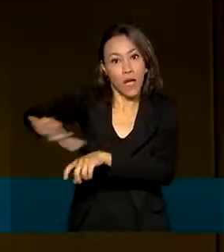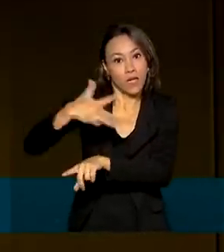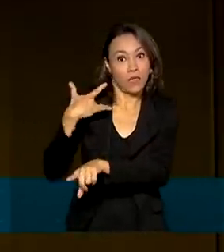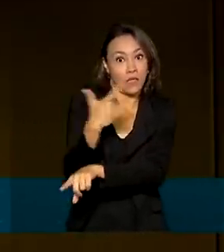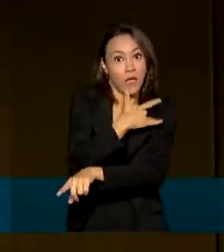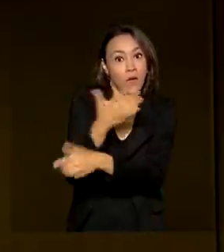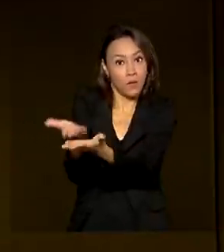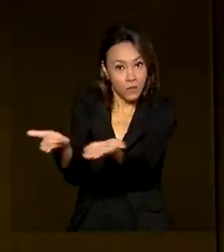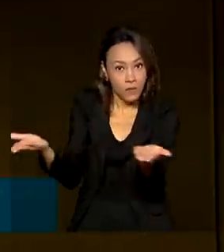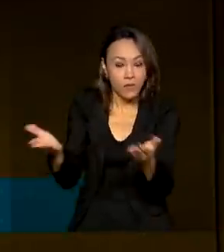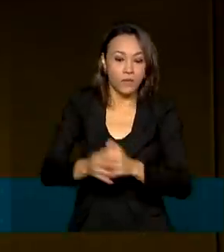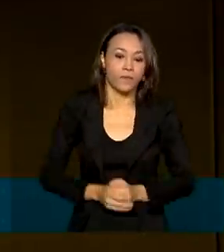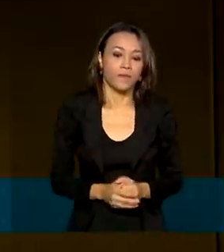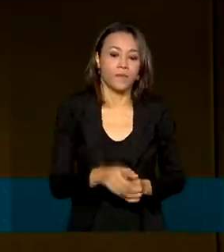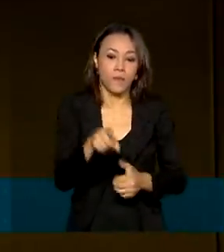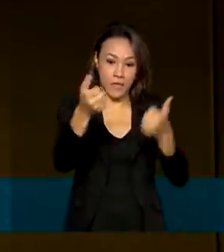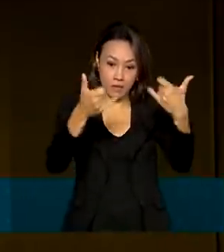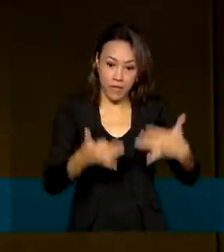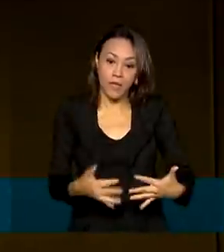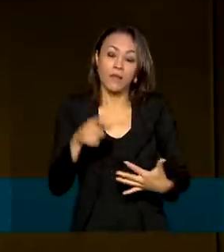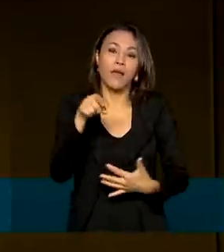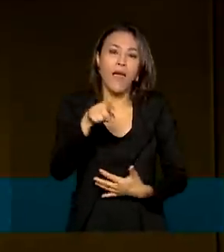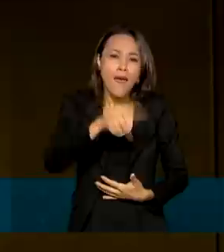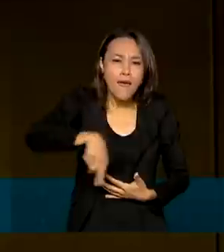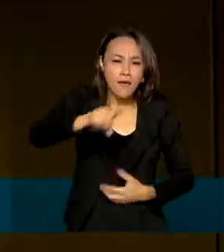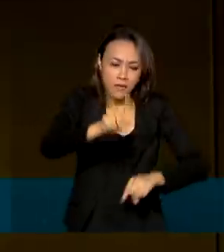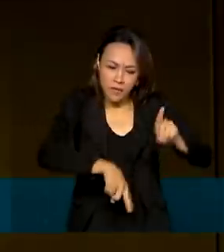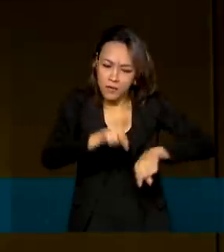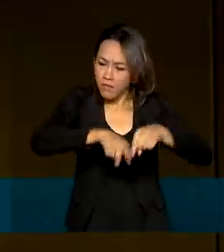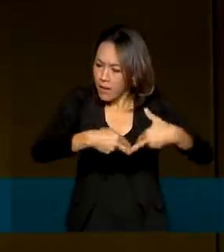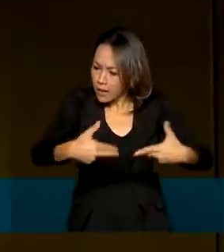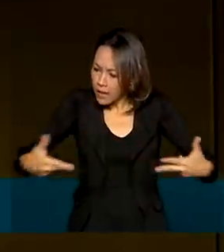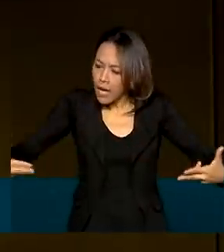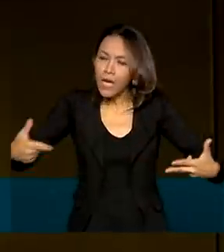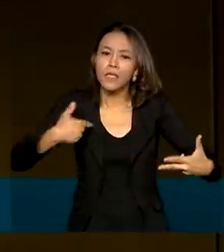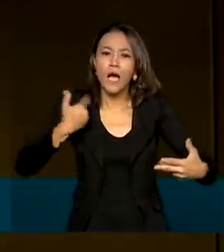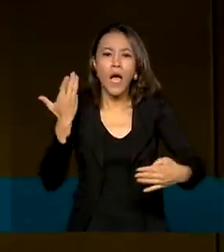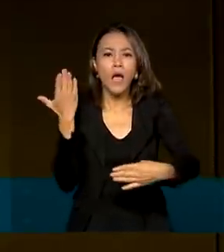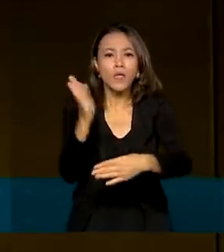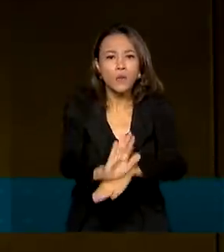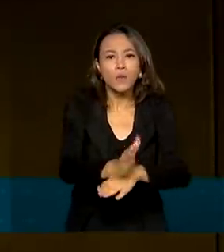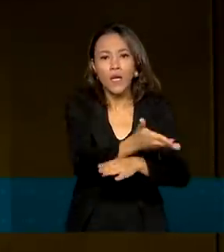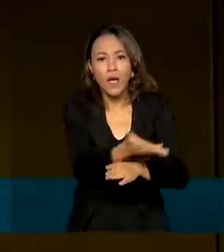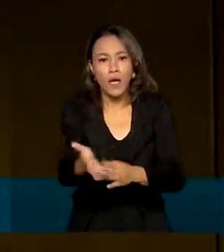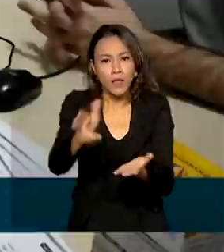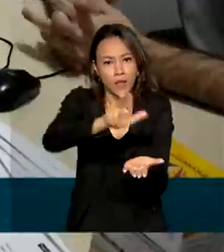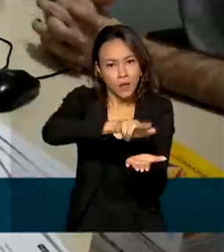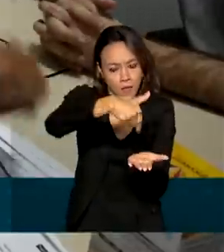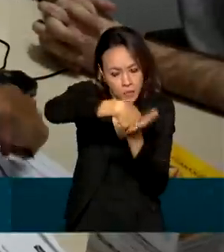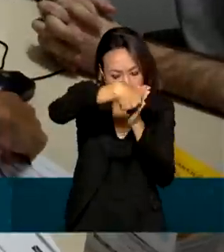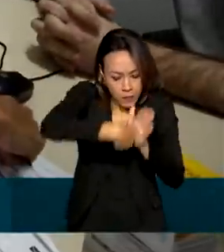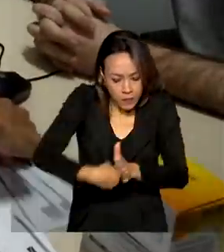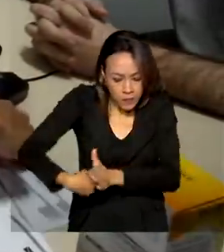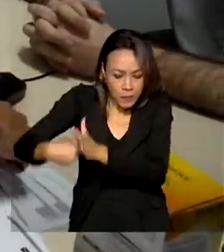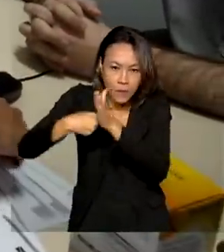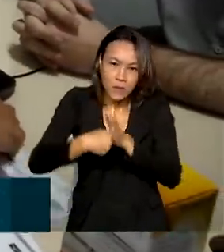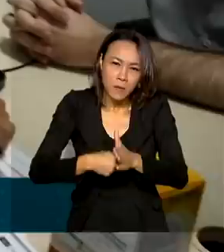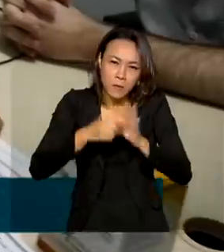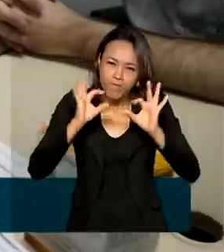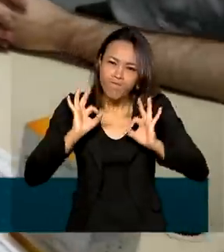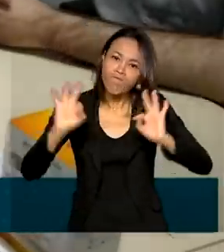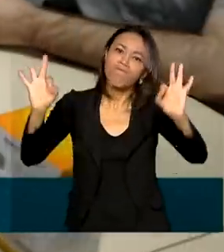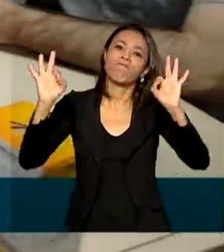que permitem ao paciente ter uma resposta positiva em seu diagnóstico. Atualmente,